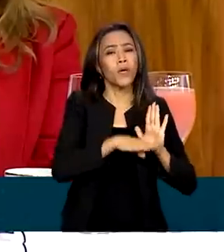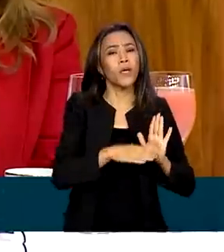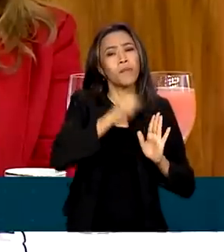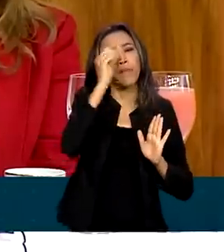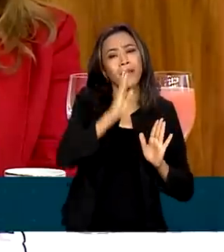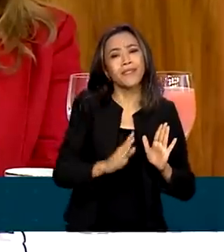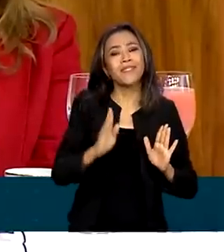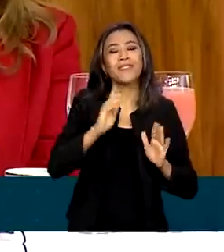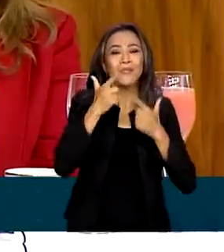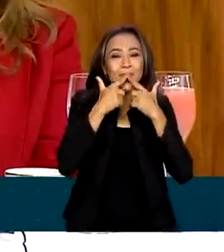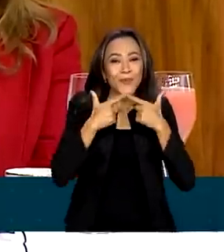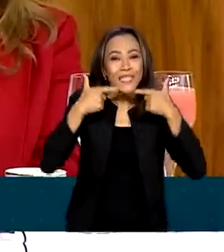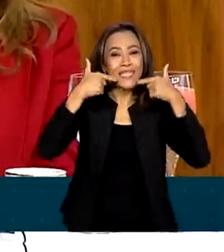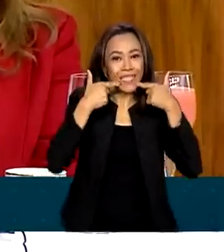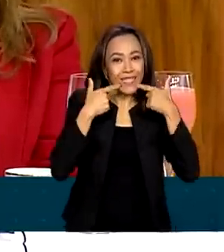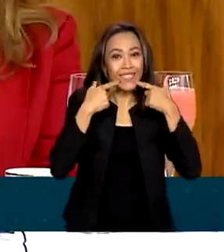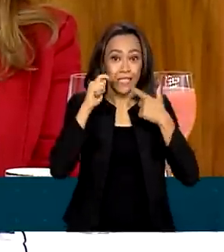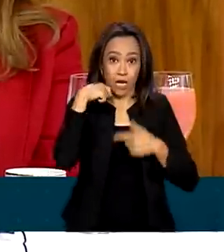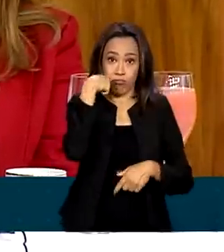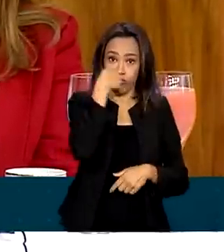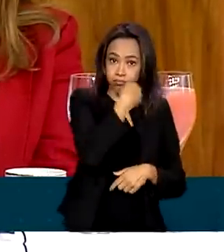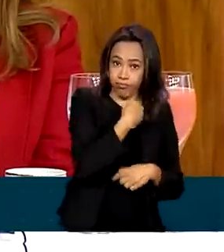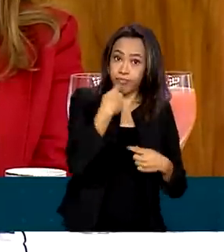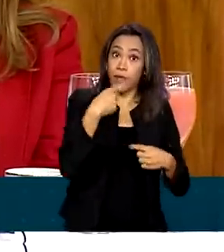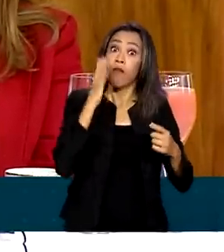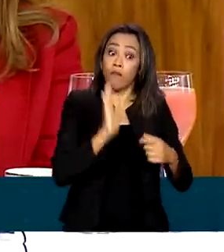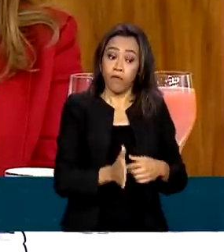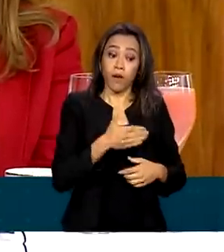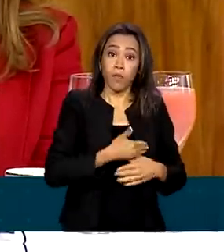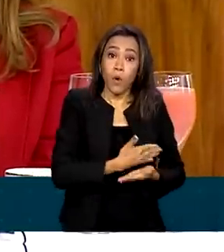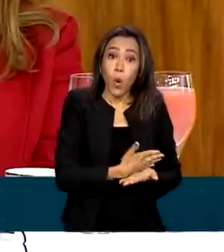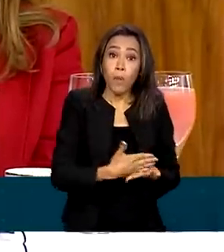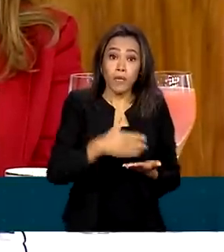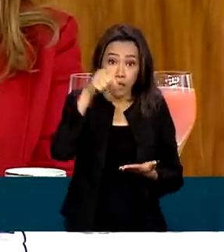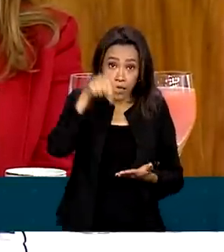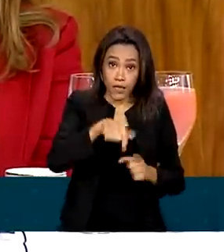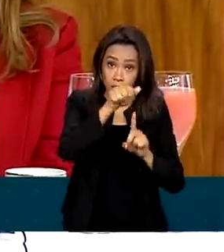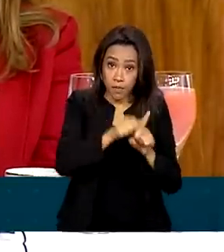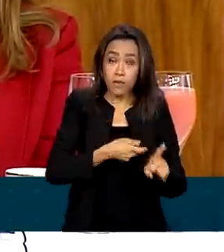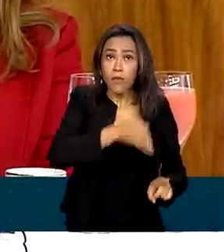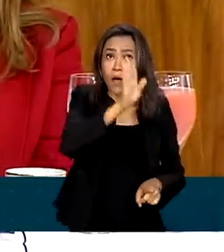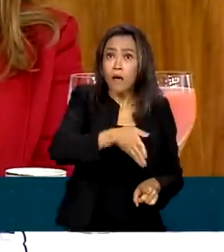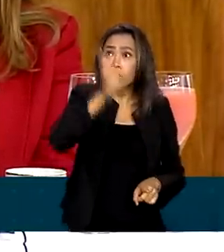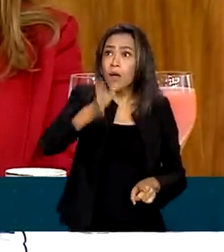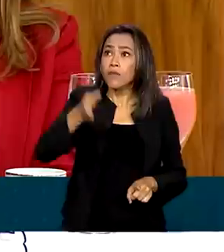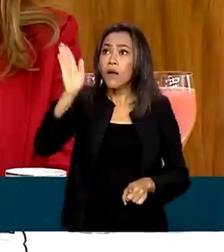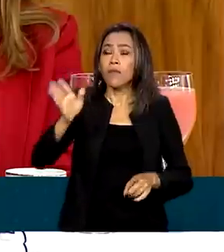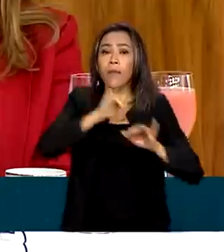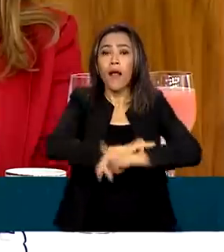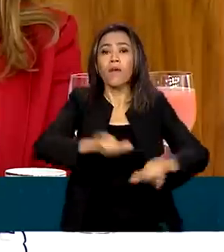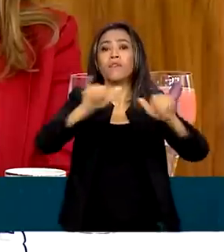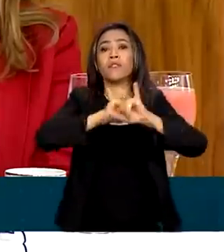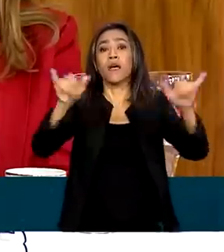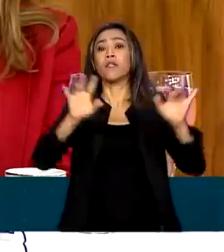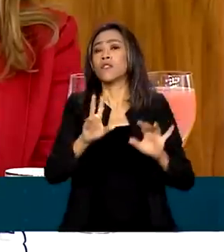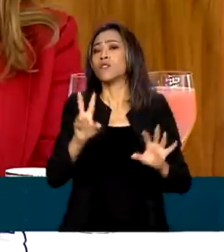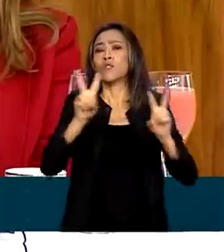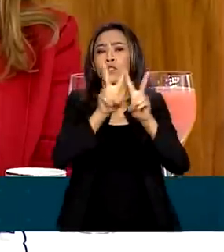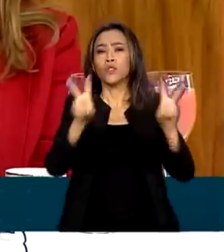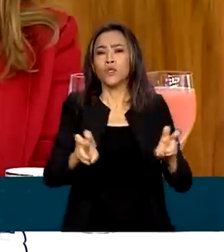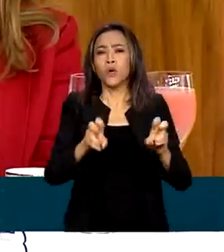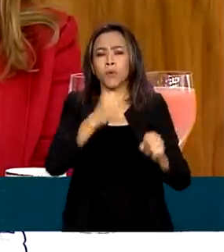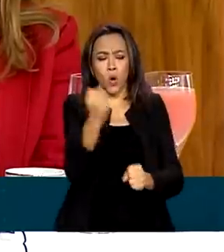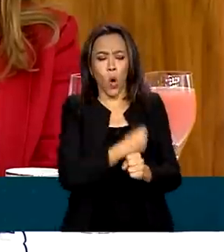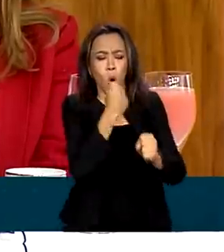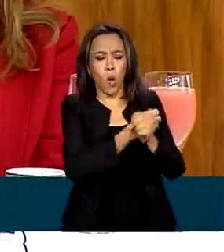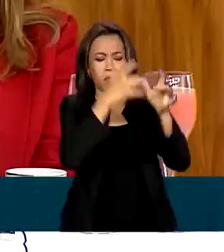gente então vai começar a partir desse mês viajar o Brasil para anunciar algumas coisas, retomada de obras que estavam paralisadas